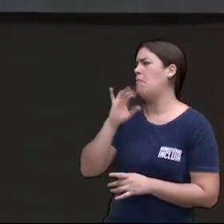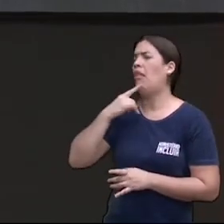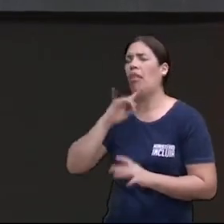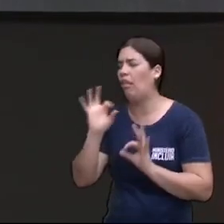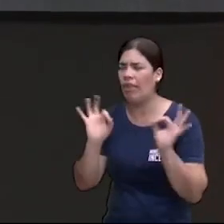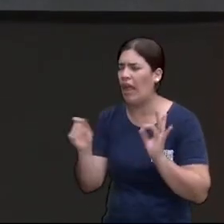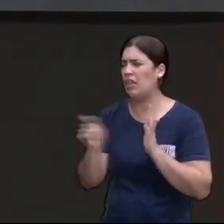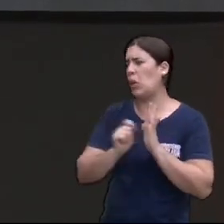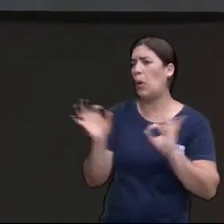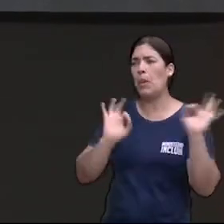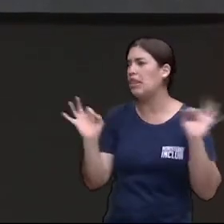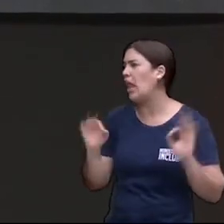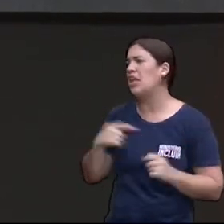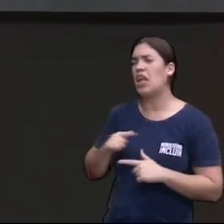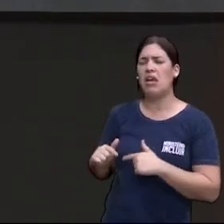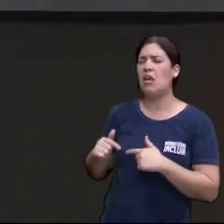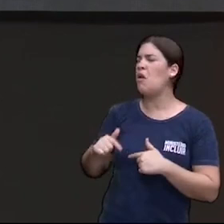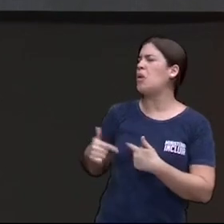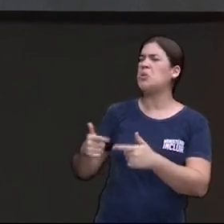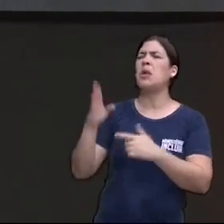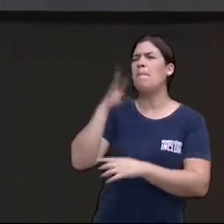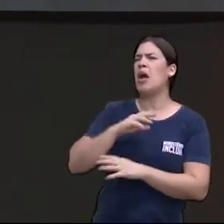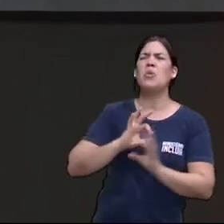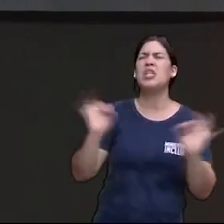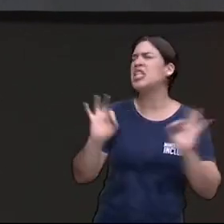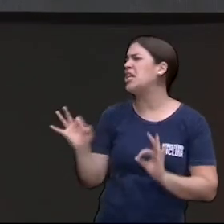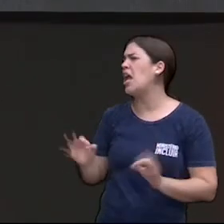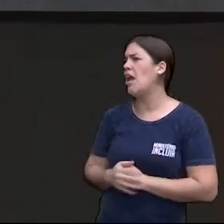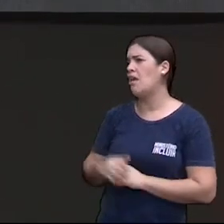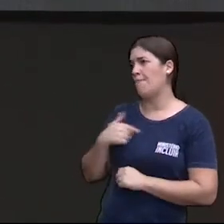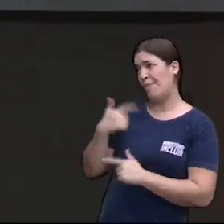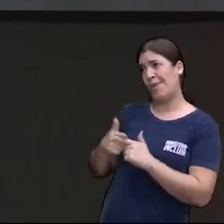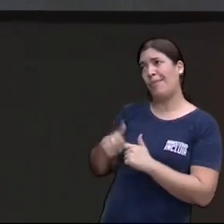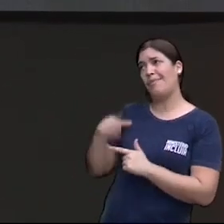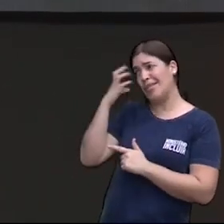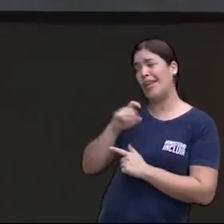droga, eu não faço mal para ninguém, meu problema é mulher.